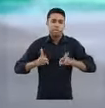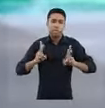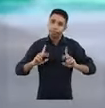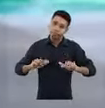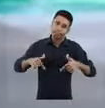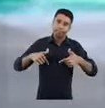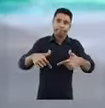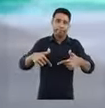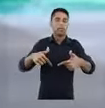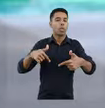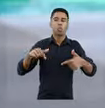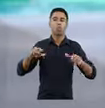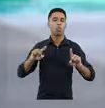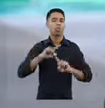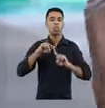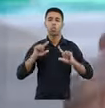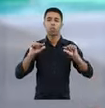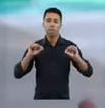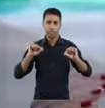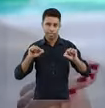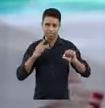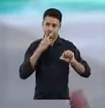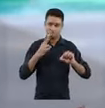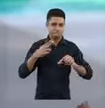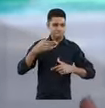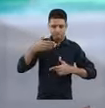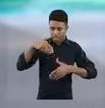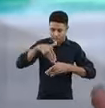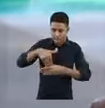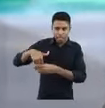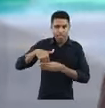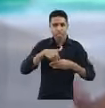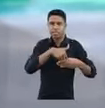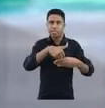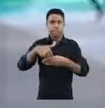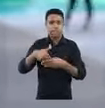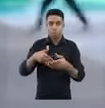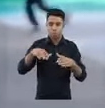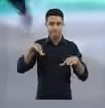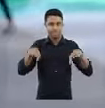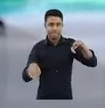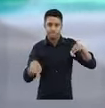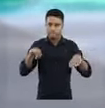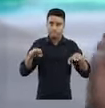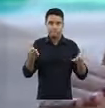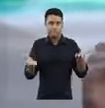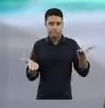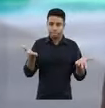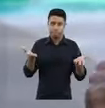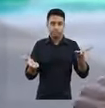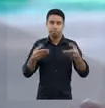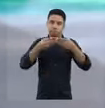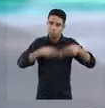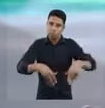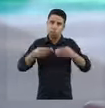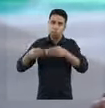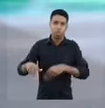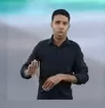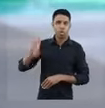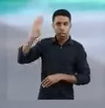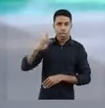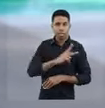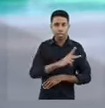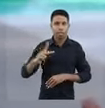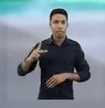como finalidade desequilibrar as eleições, desequilibrar essa igualdade entre os candidatos